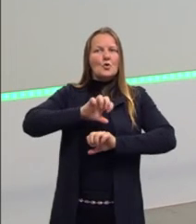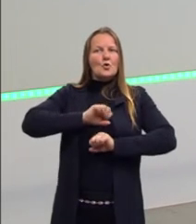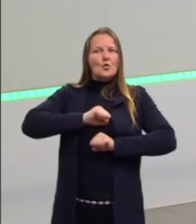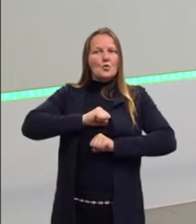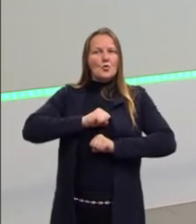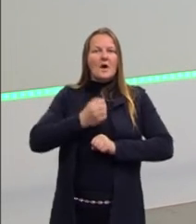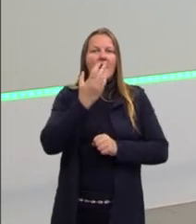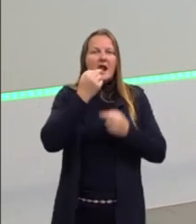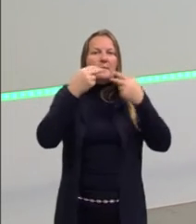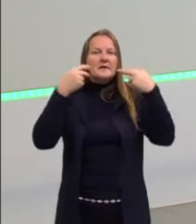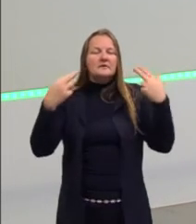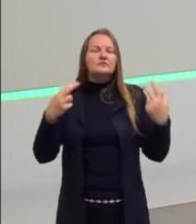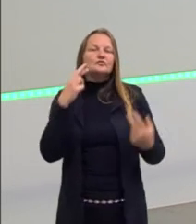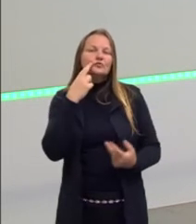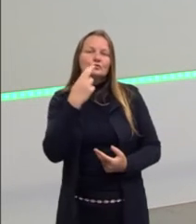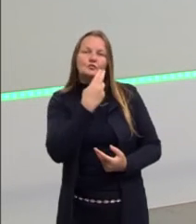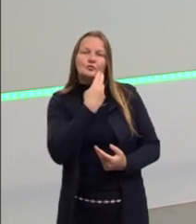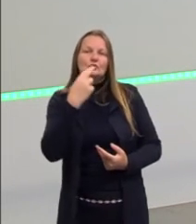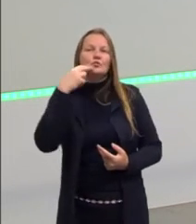alimentos, nos nutrientes.